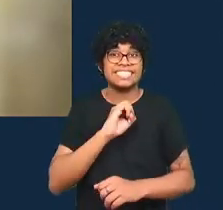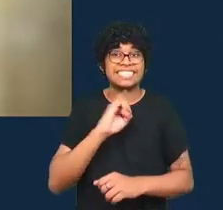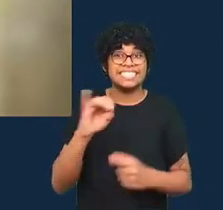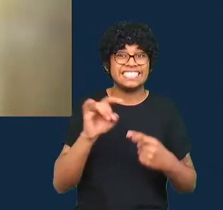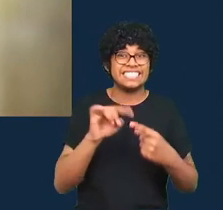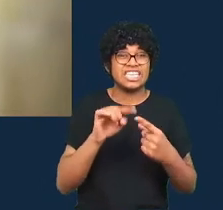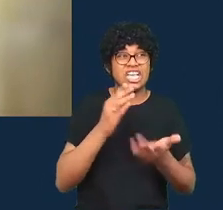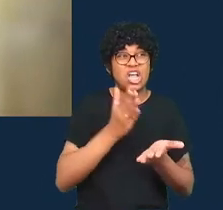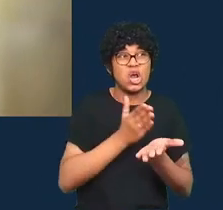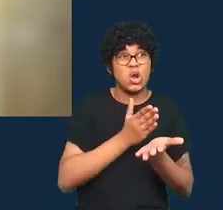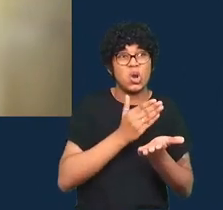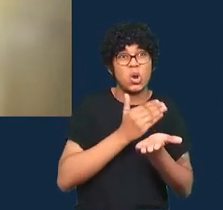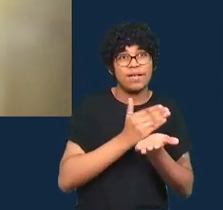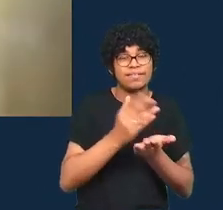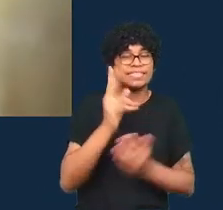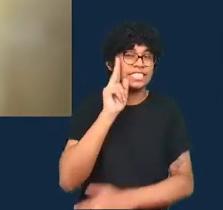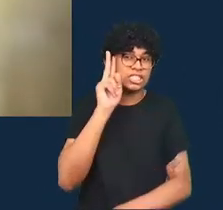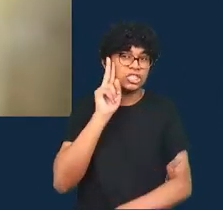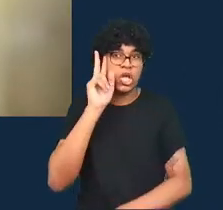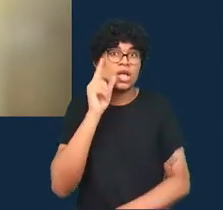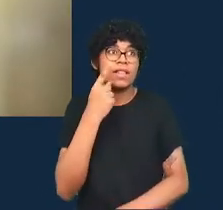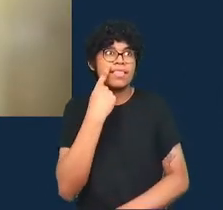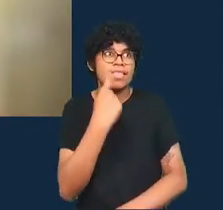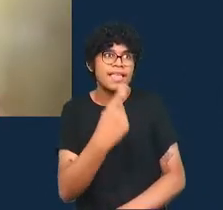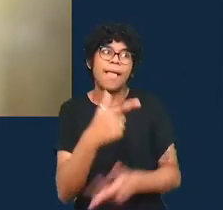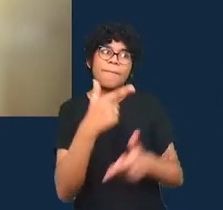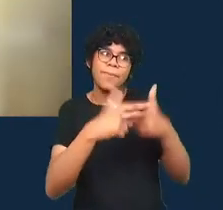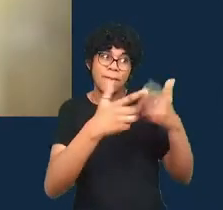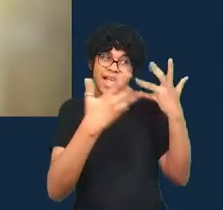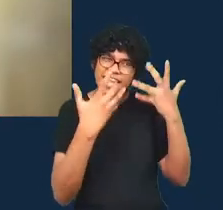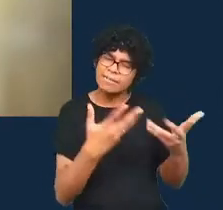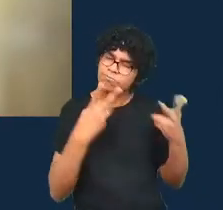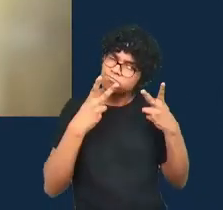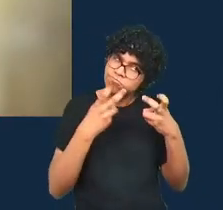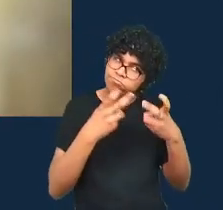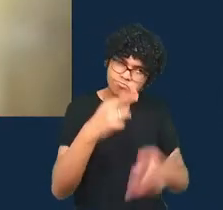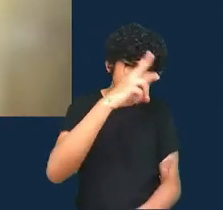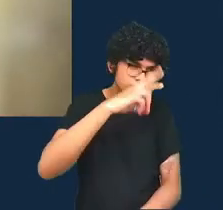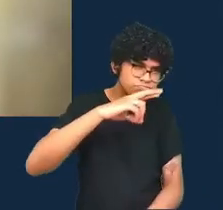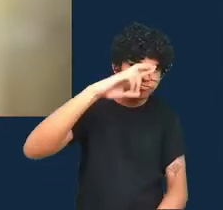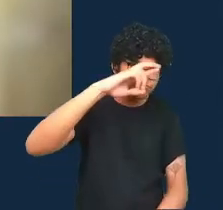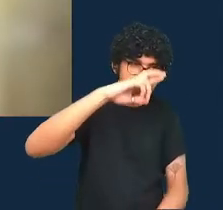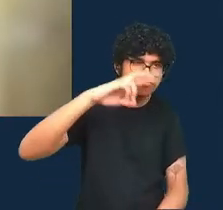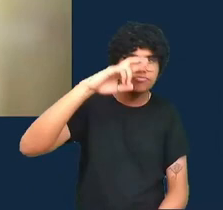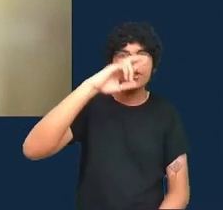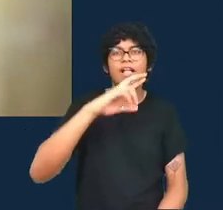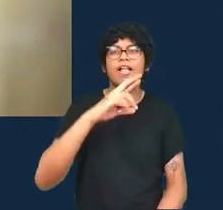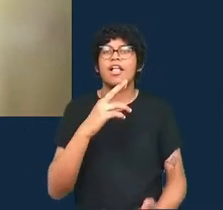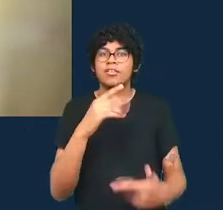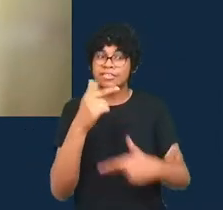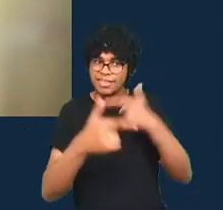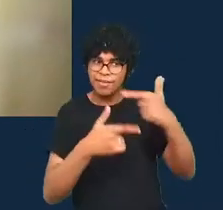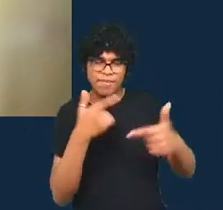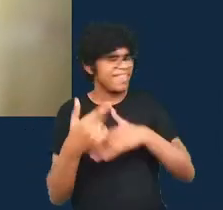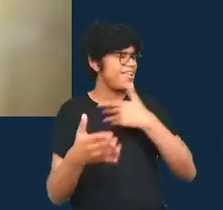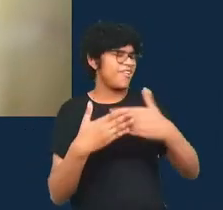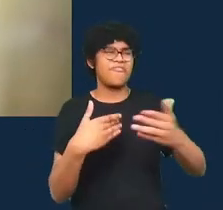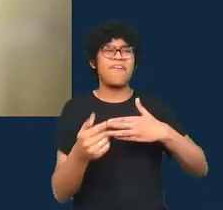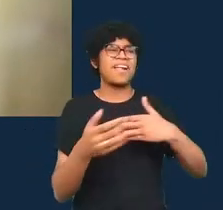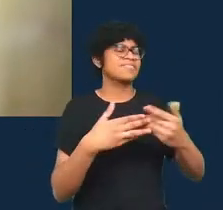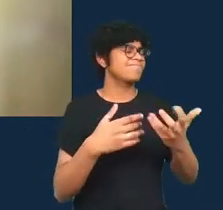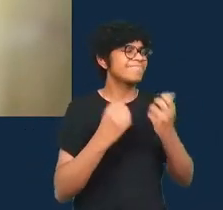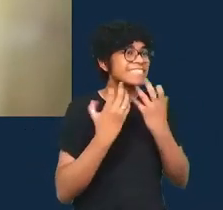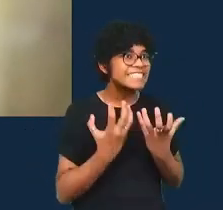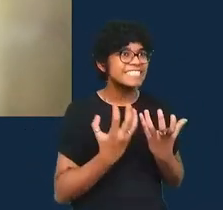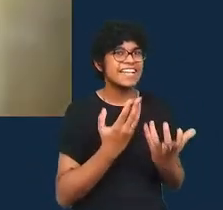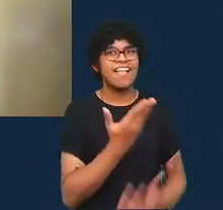interessado com um problema que você quer investigar e quer trabalhar de qualquer forma se os dados